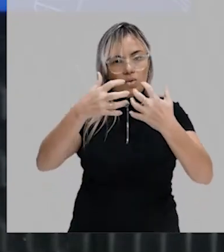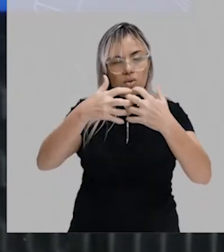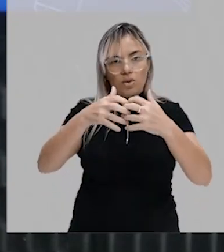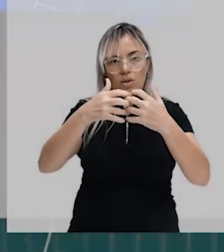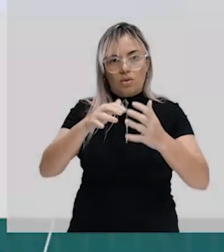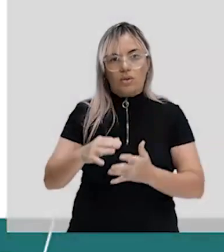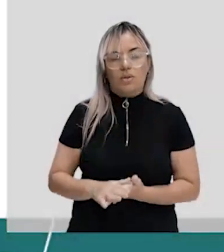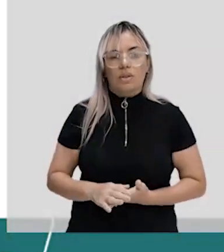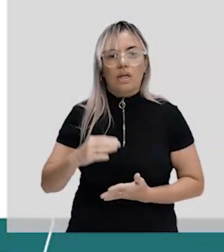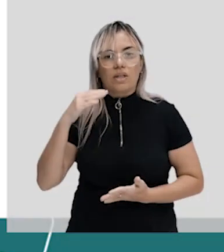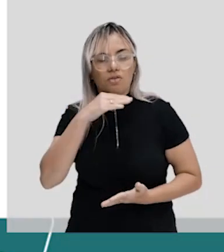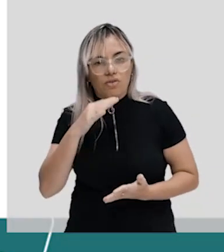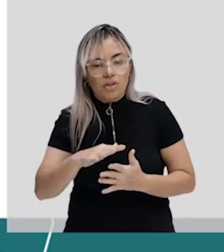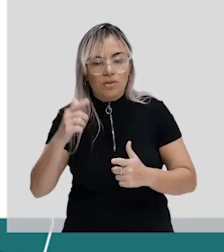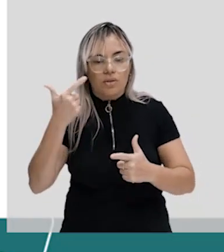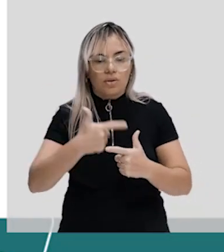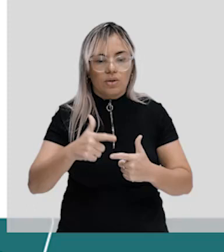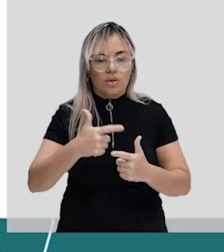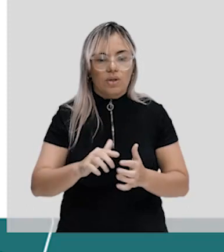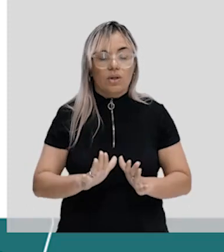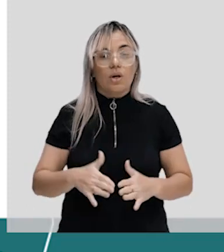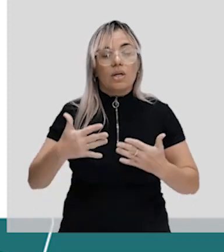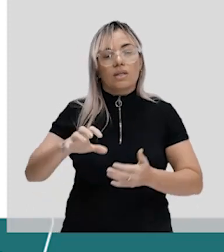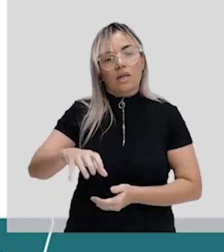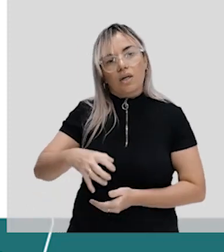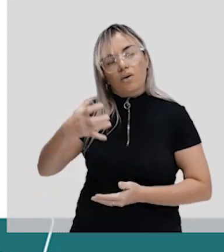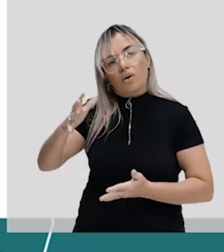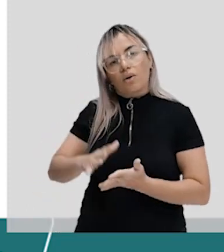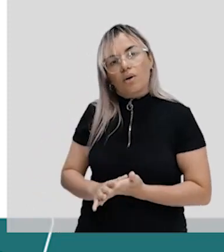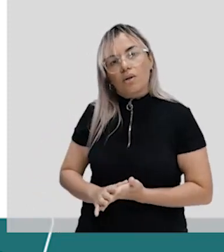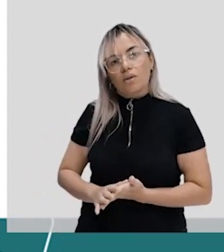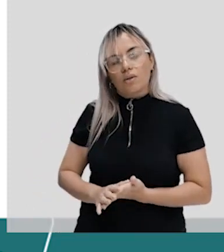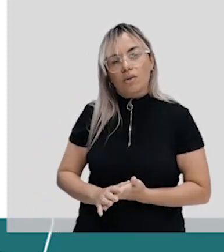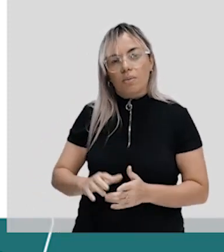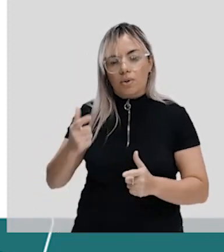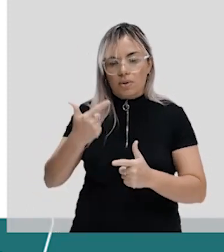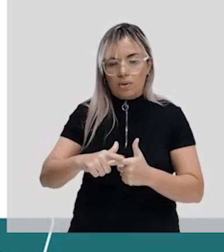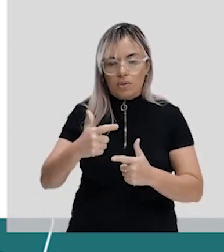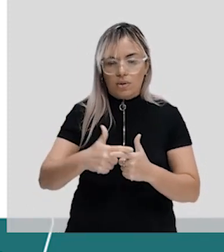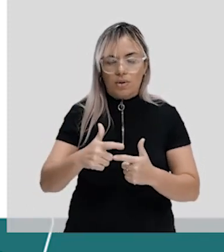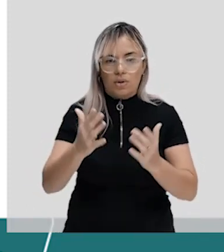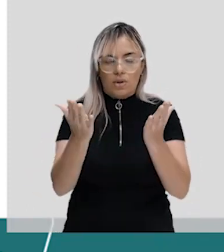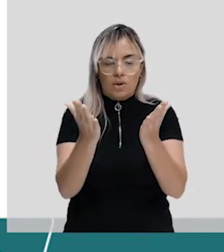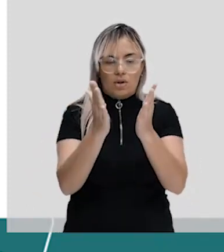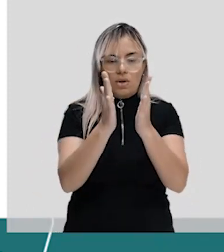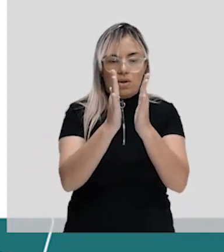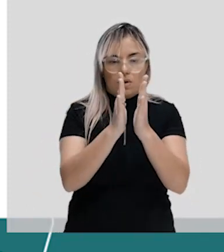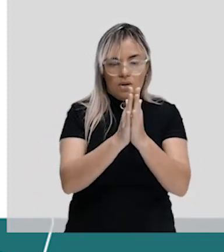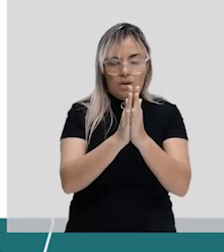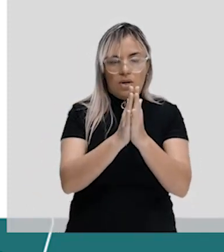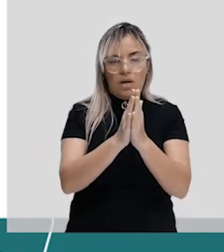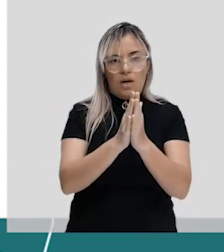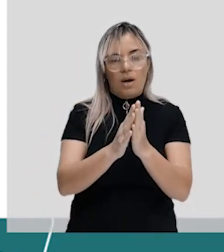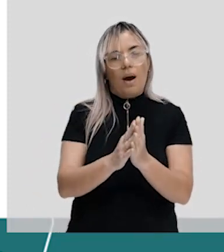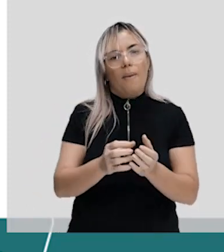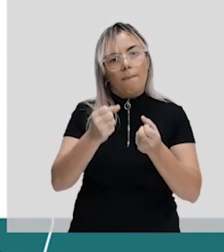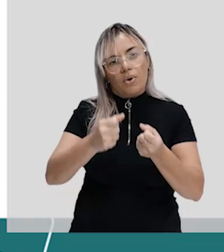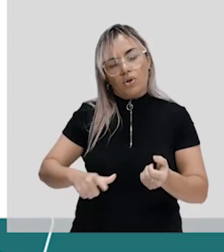acontecer erro, pessoal, no fechamento do tubo nervoso, o embrião, ele pode ter má formação congênita.